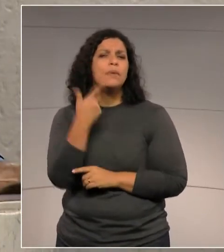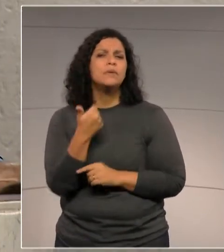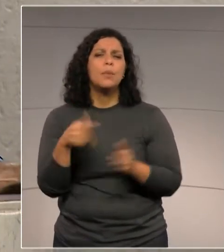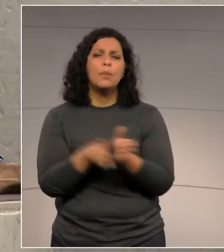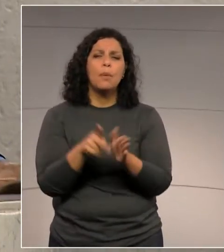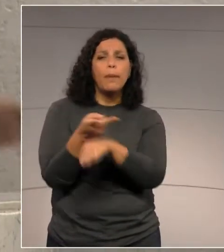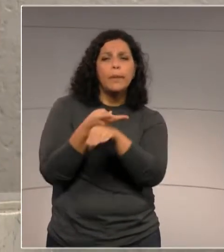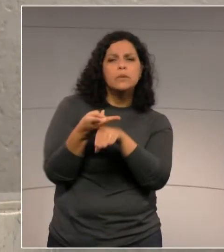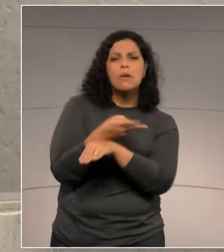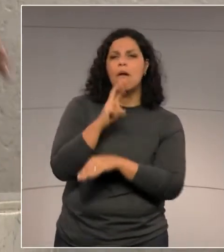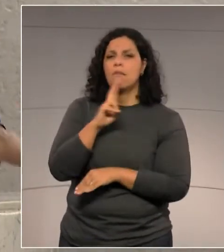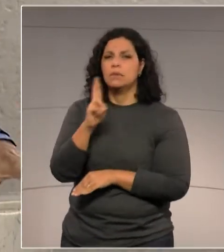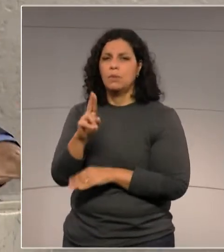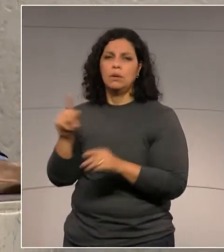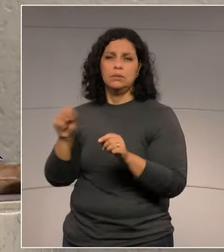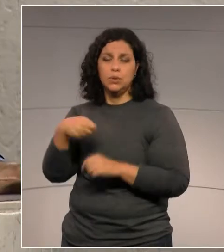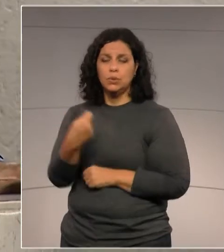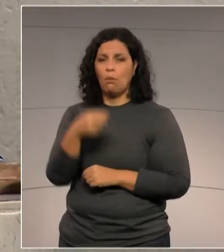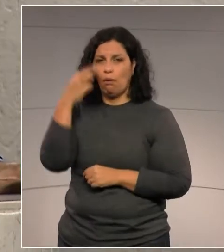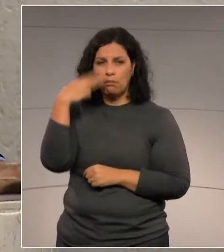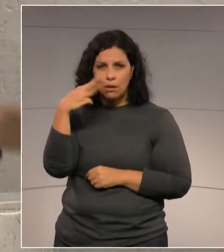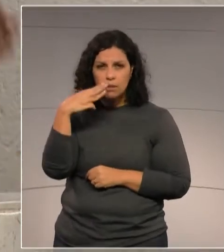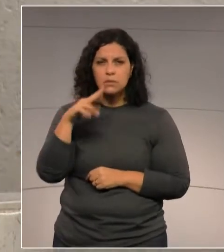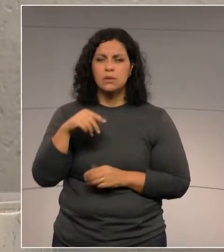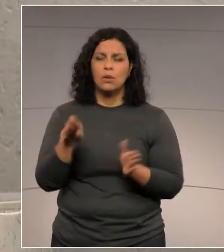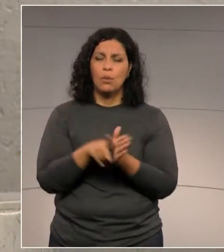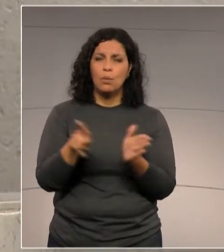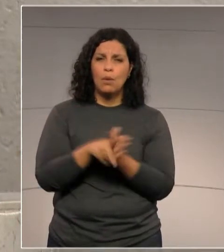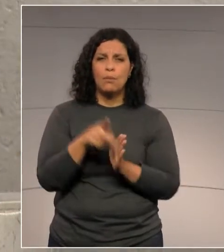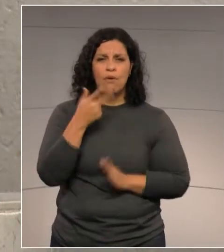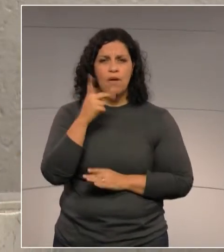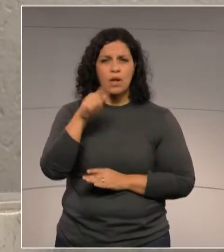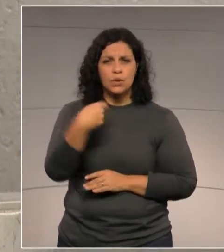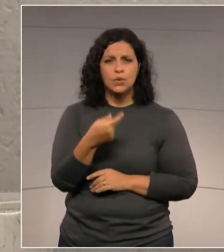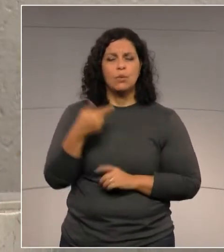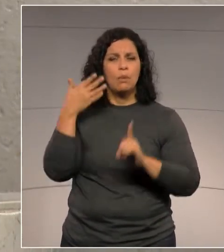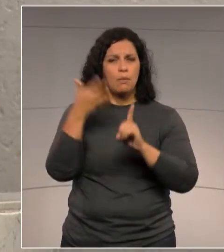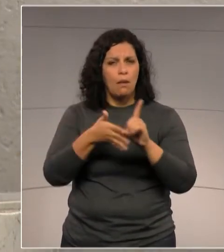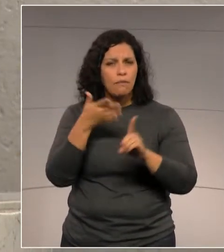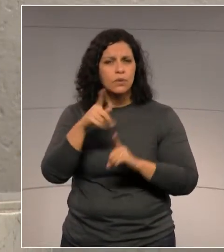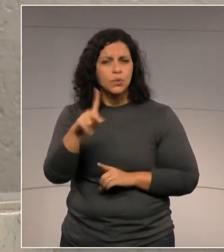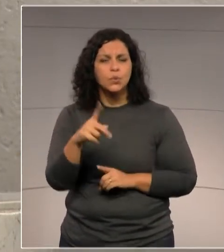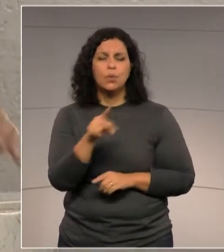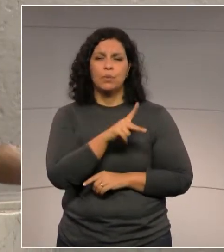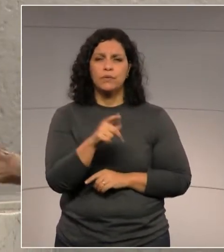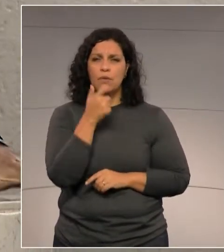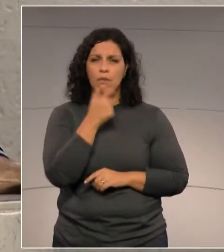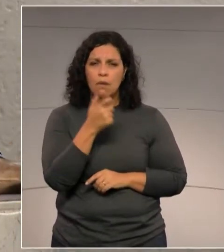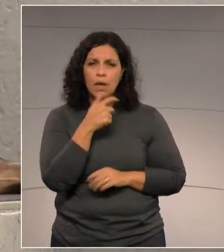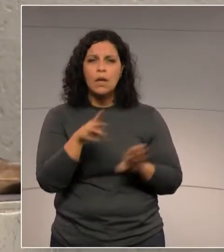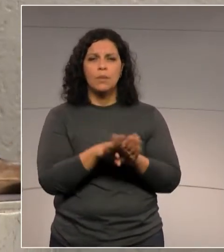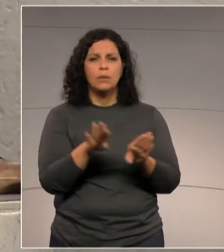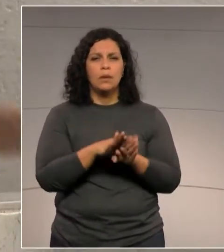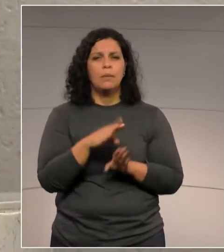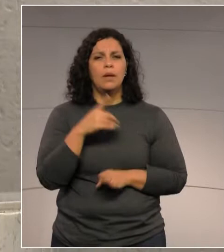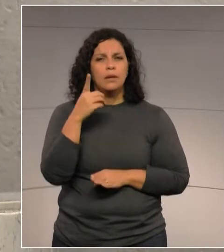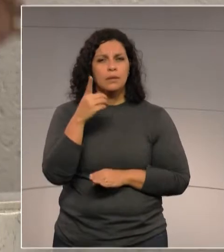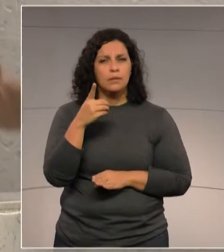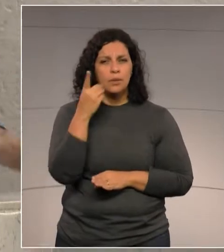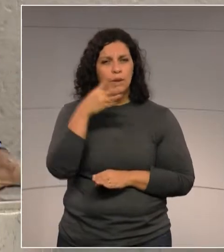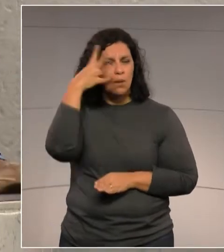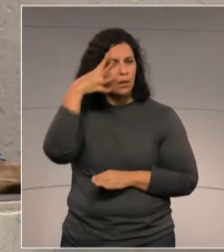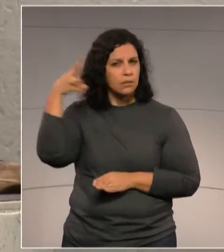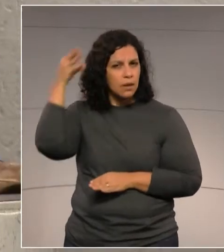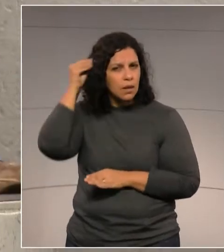ou buscar uma resposta, deputado Tercílio, a pronunciamentos como o seu, como o do professor Lemos, como o do deputado Artagão e de